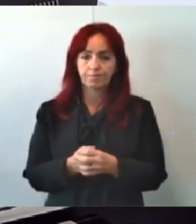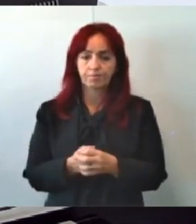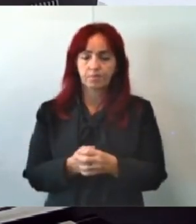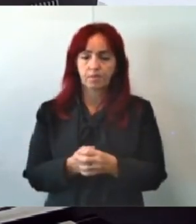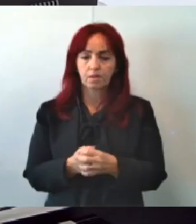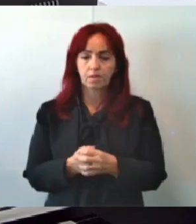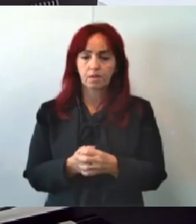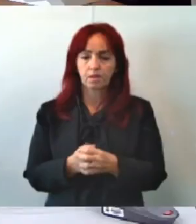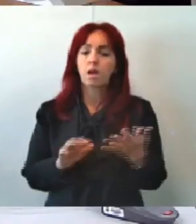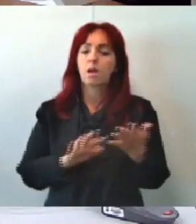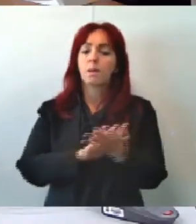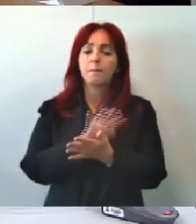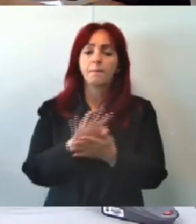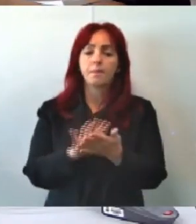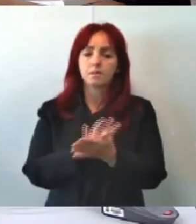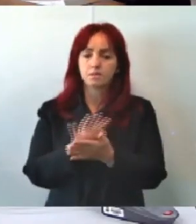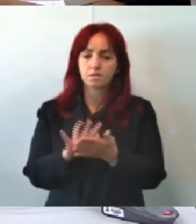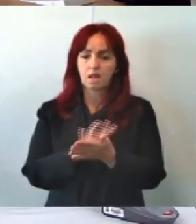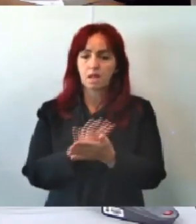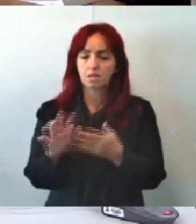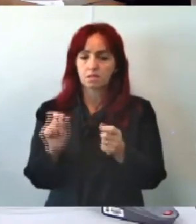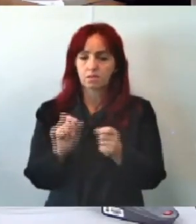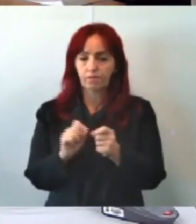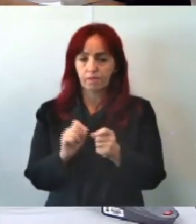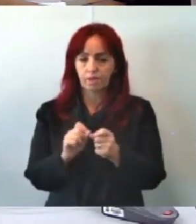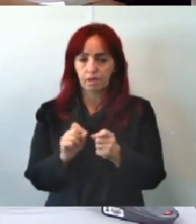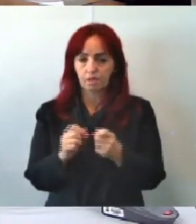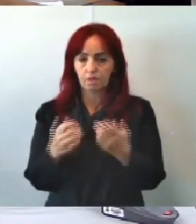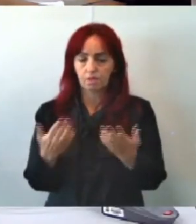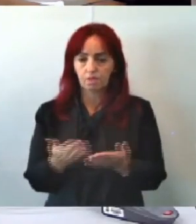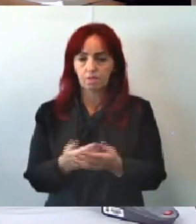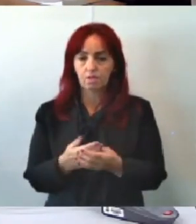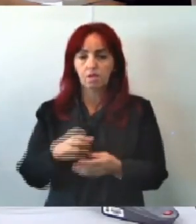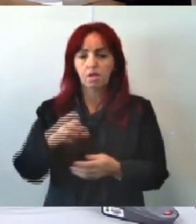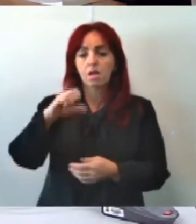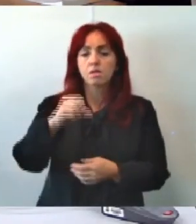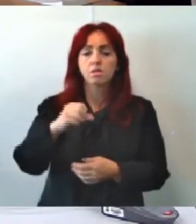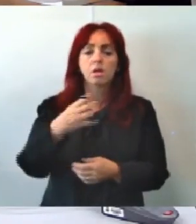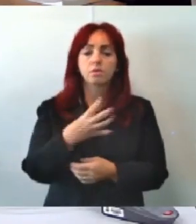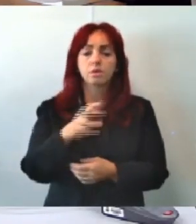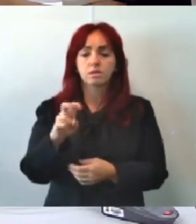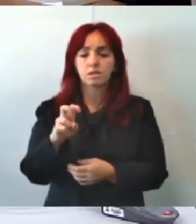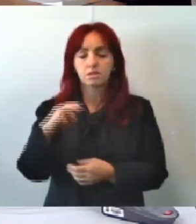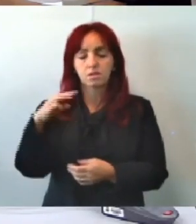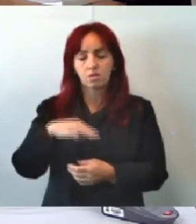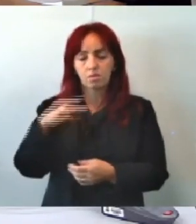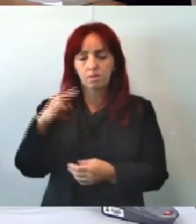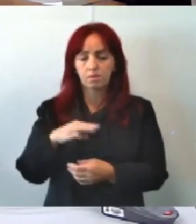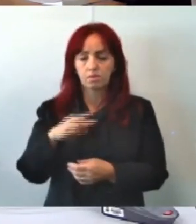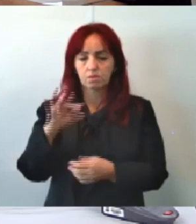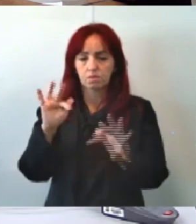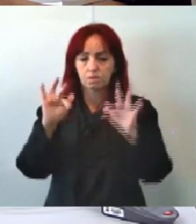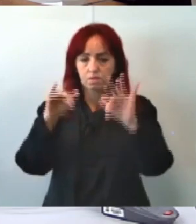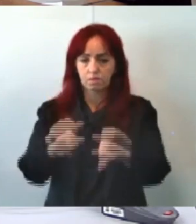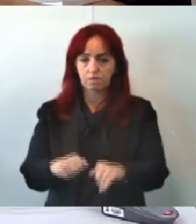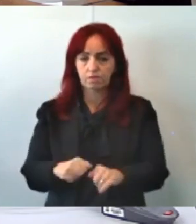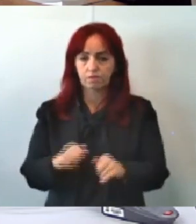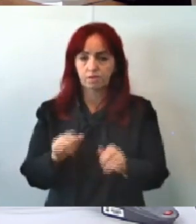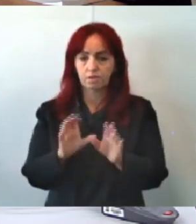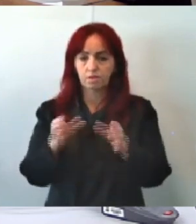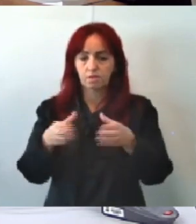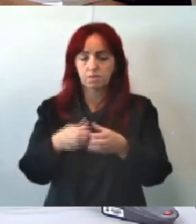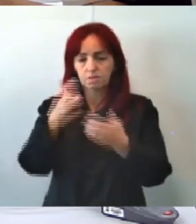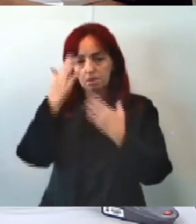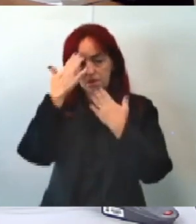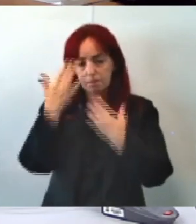Feito Às 9 horas e 45 minutos Declaro encerrado Essa comissão Obrigado Por